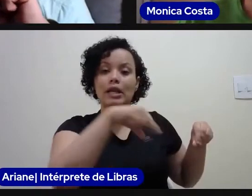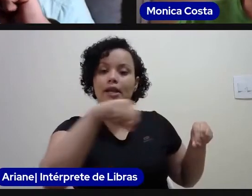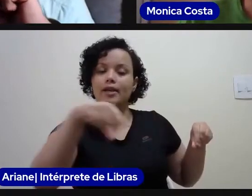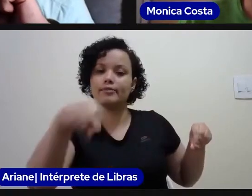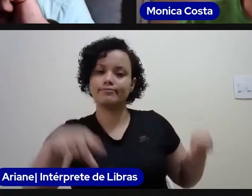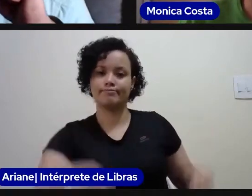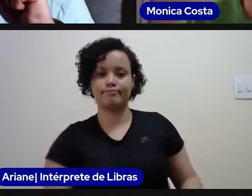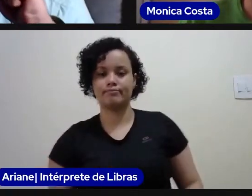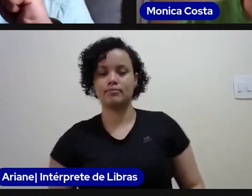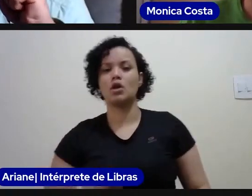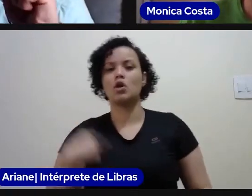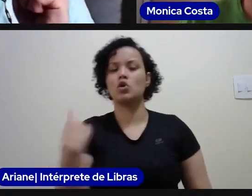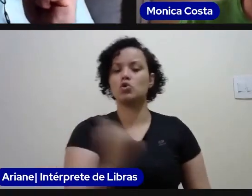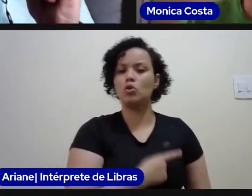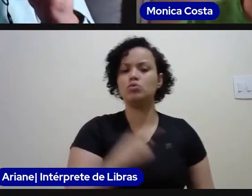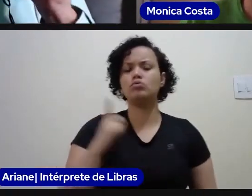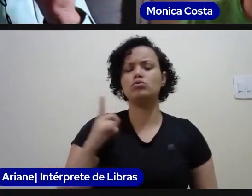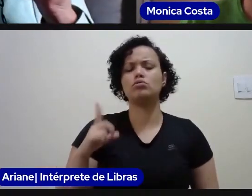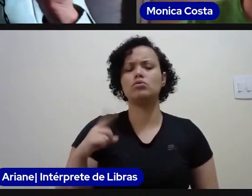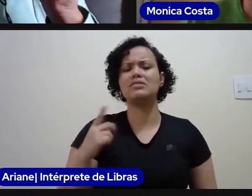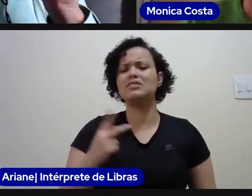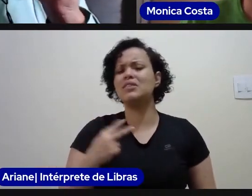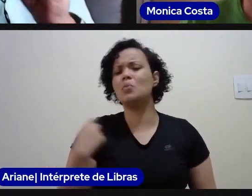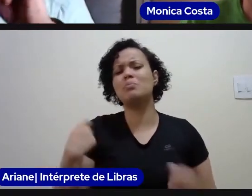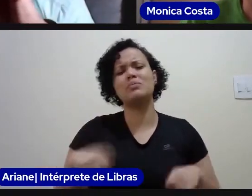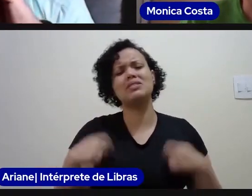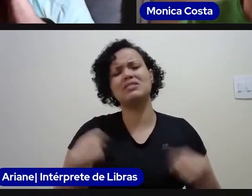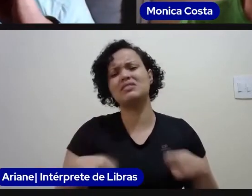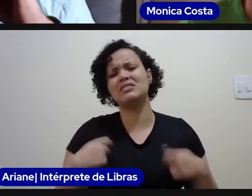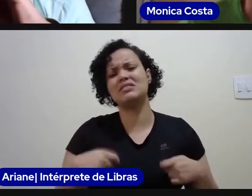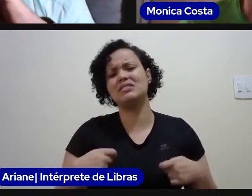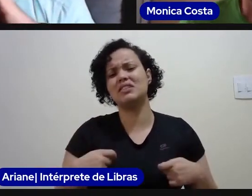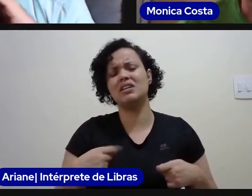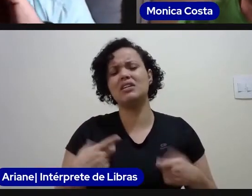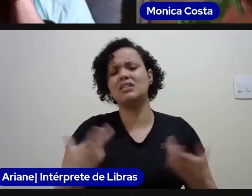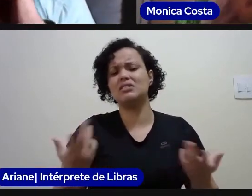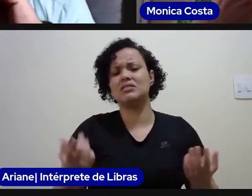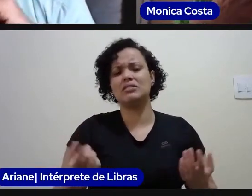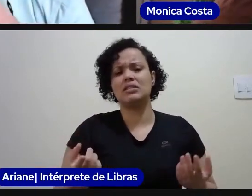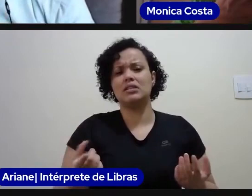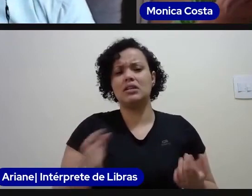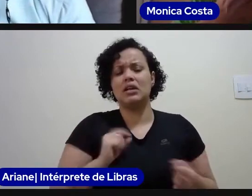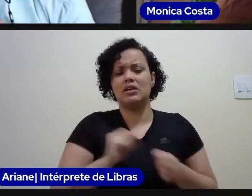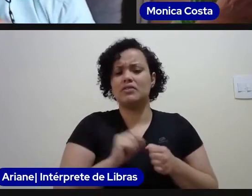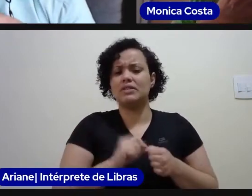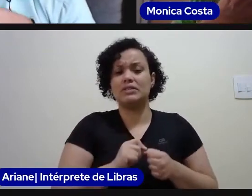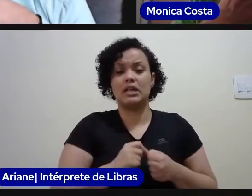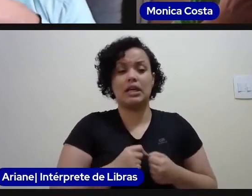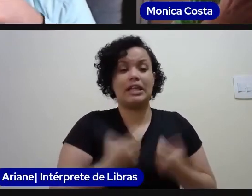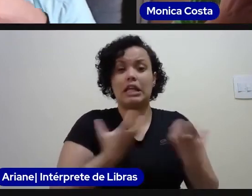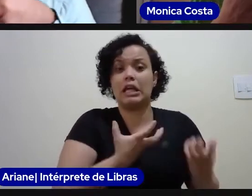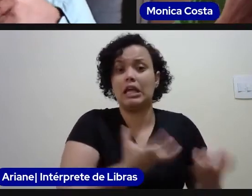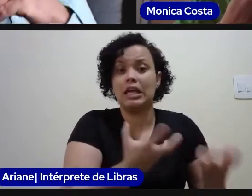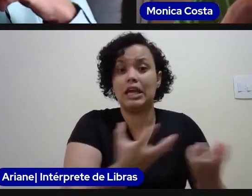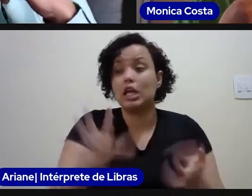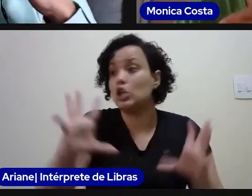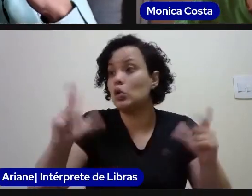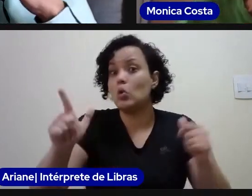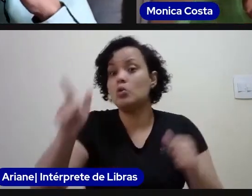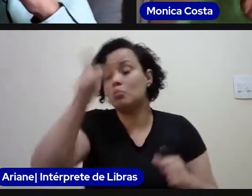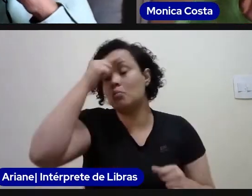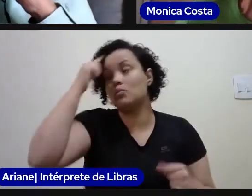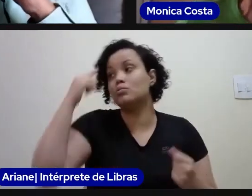alguém precise estar desesperado para despertar todo mundo, porque a lei tem os seus mecanismos para fazer isso acontecer. Obrigado. Obrigado.